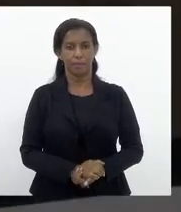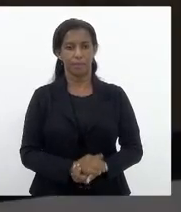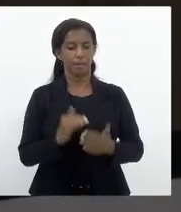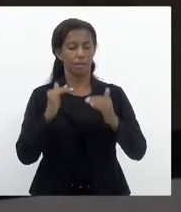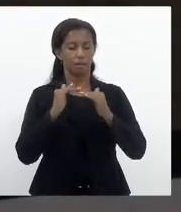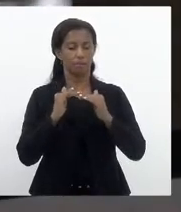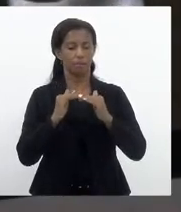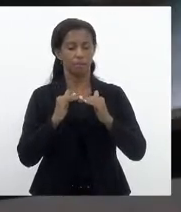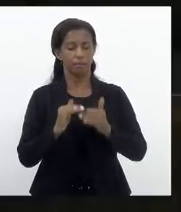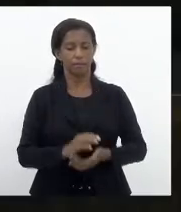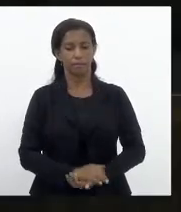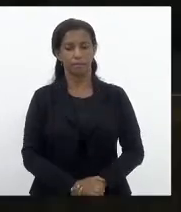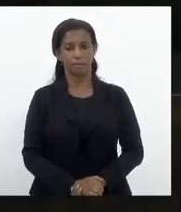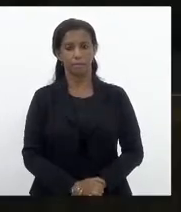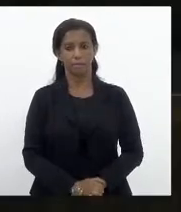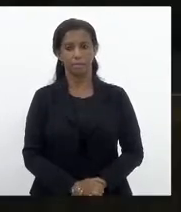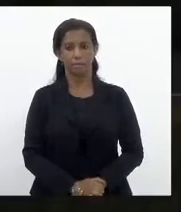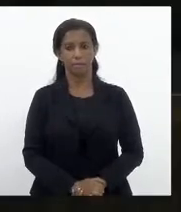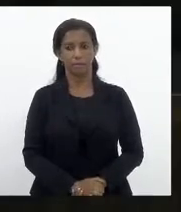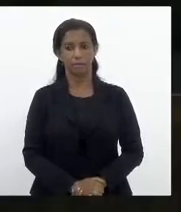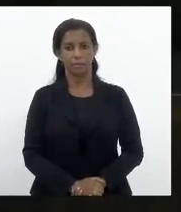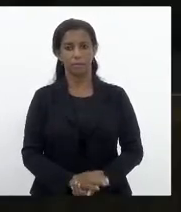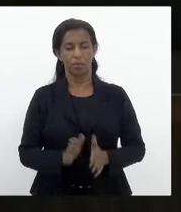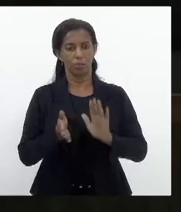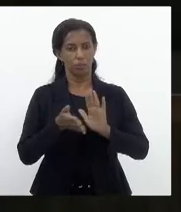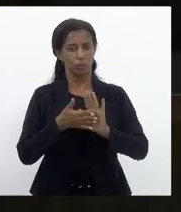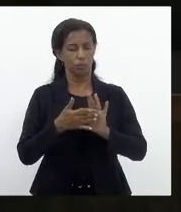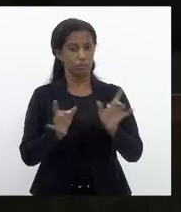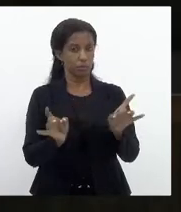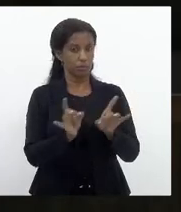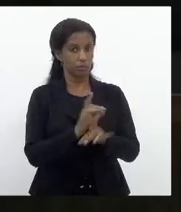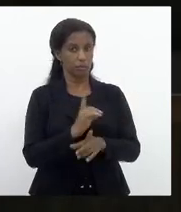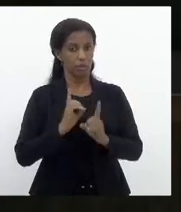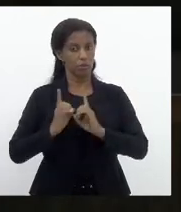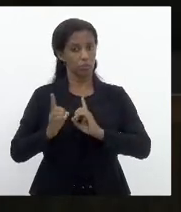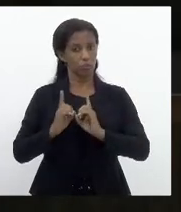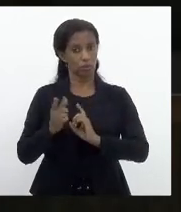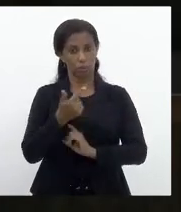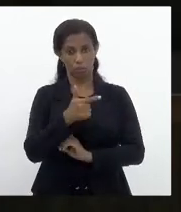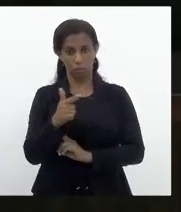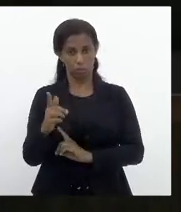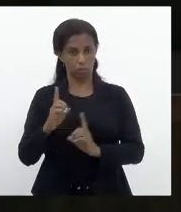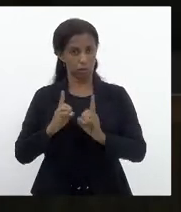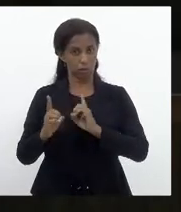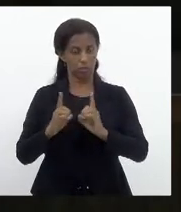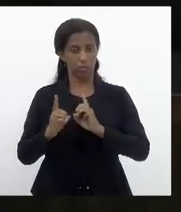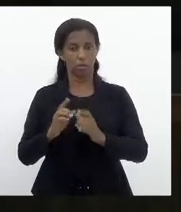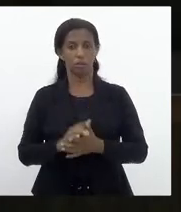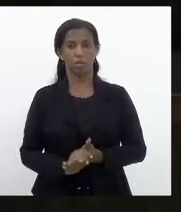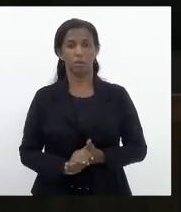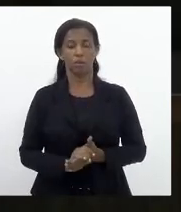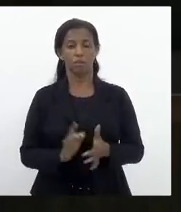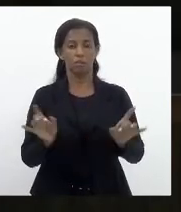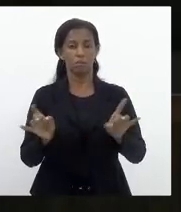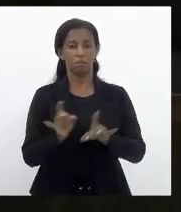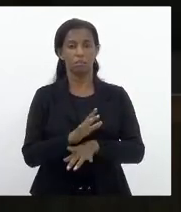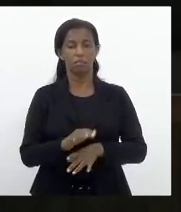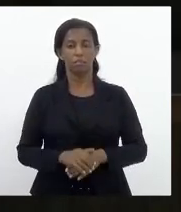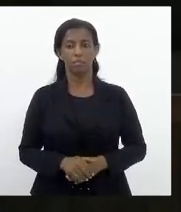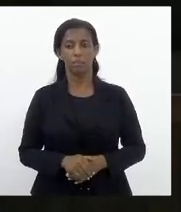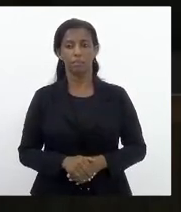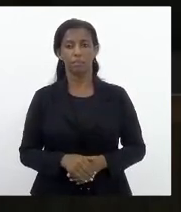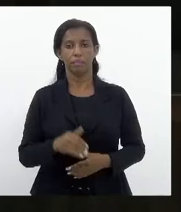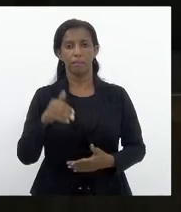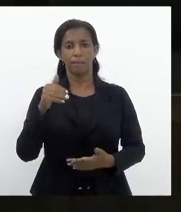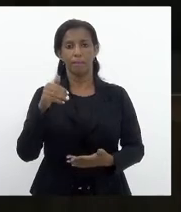Favorável. Com os pareceres emitidos, discussão, não havendo o querer discutir, discutir e encerrar a discussão, o